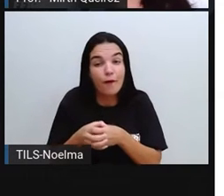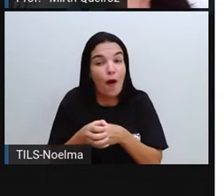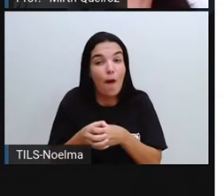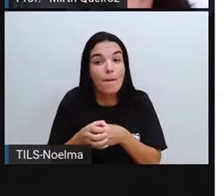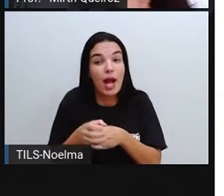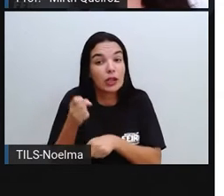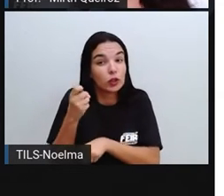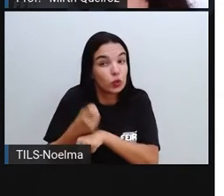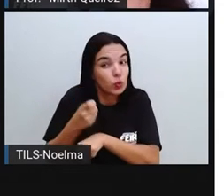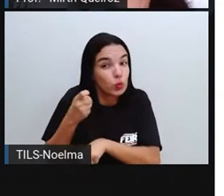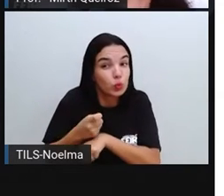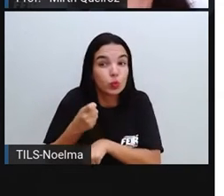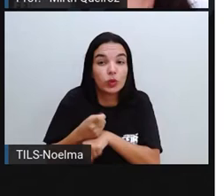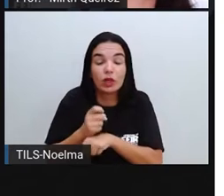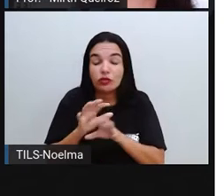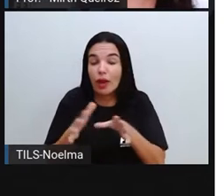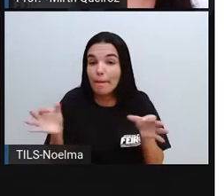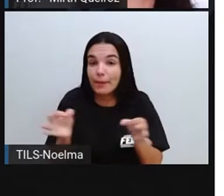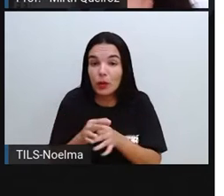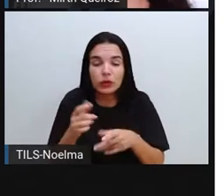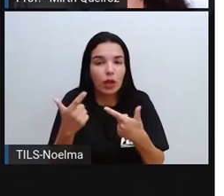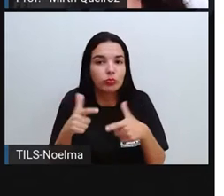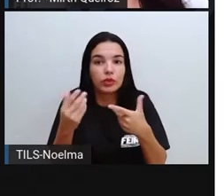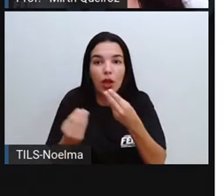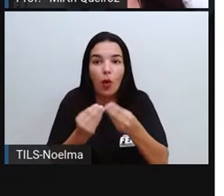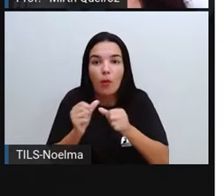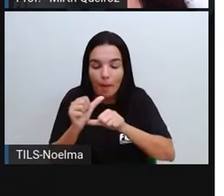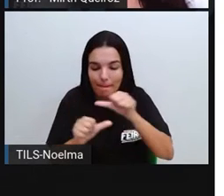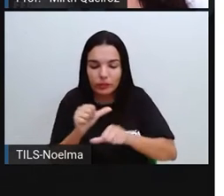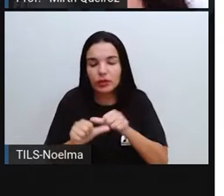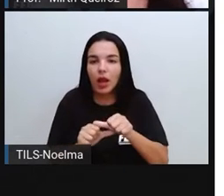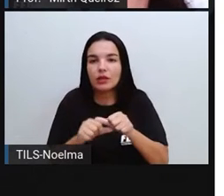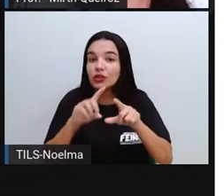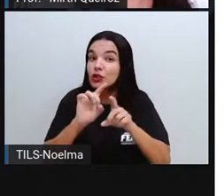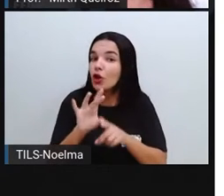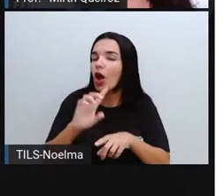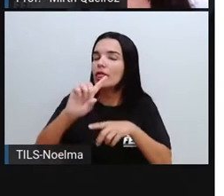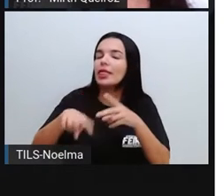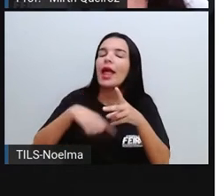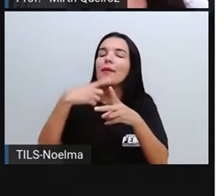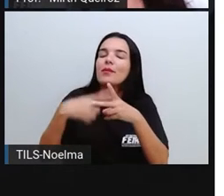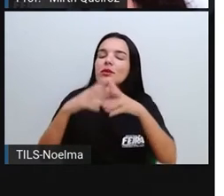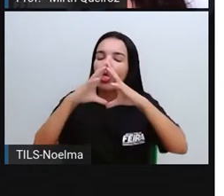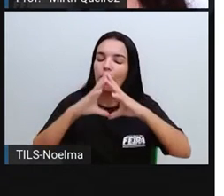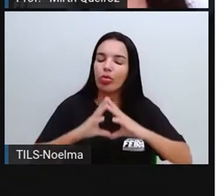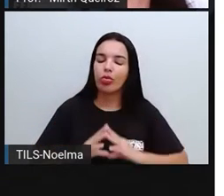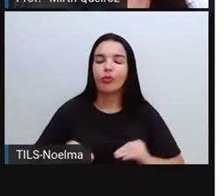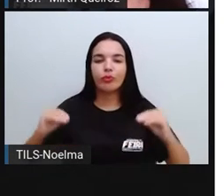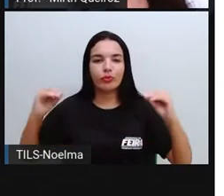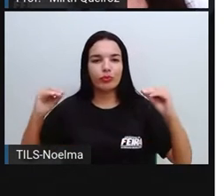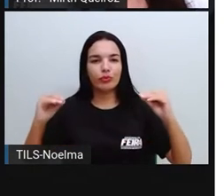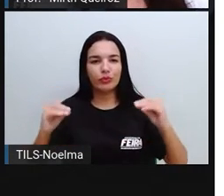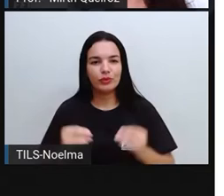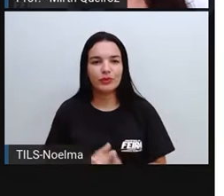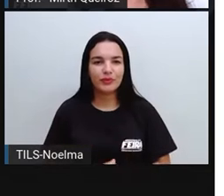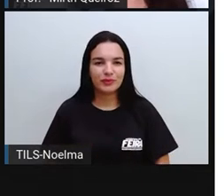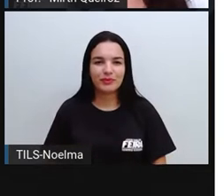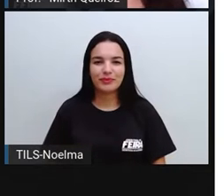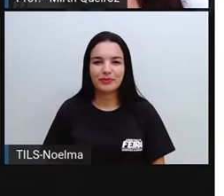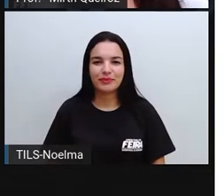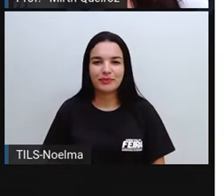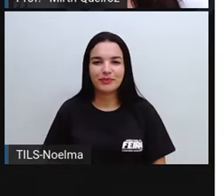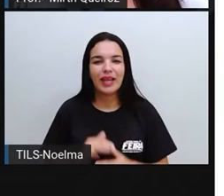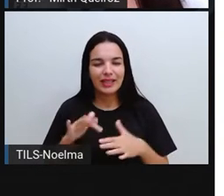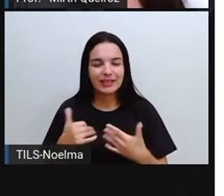uma forma bem definida. E você, depois de estar congelado, você pode colocar em qualquer recipiente que vai aparecer o mesmo formato.